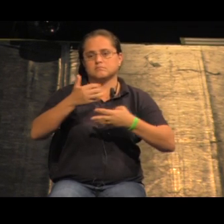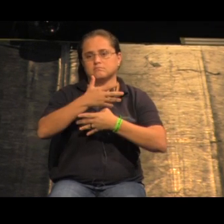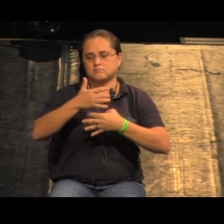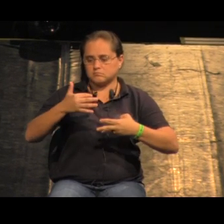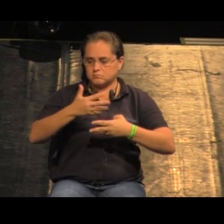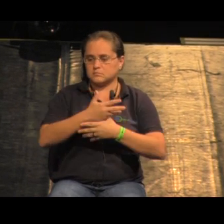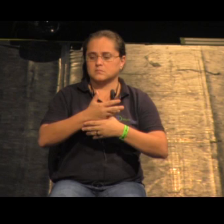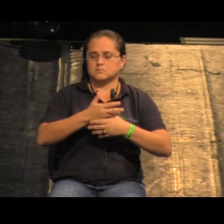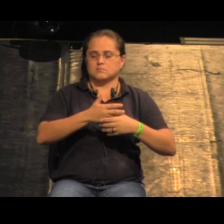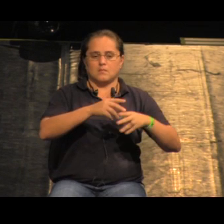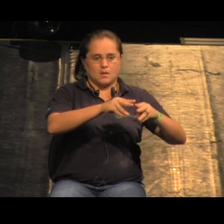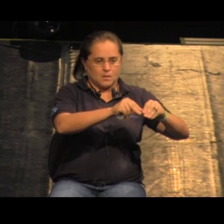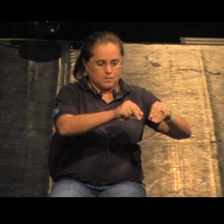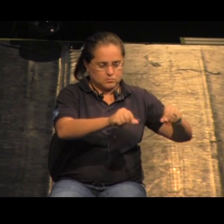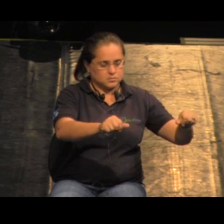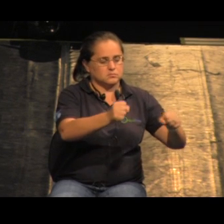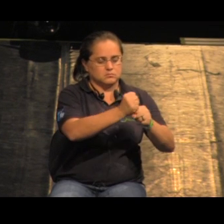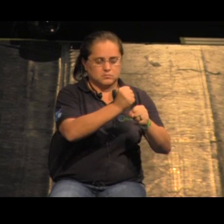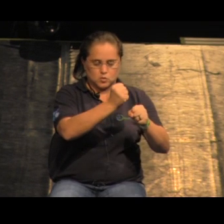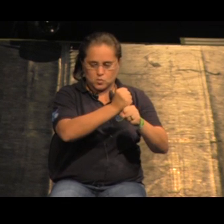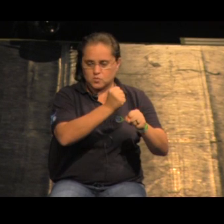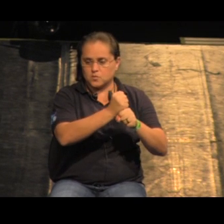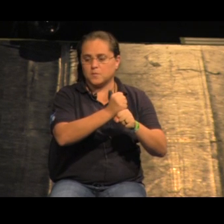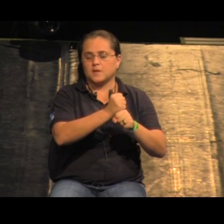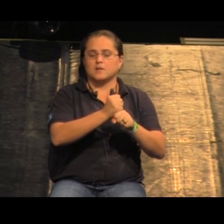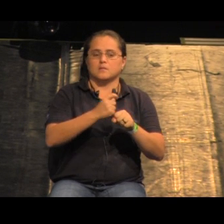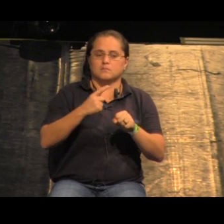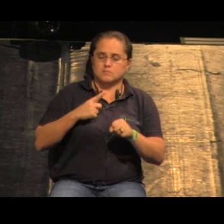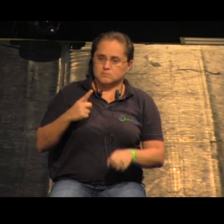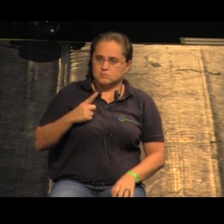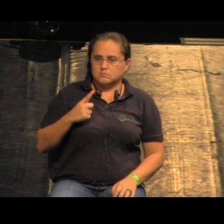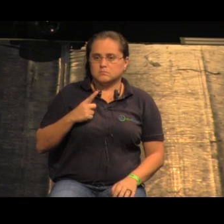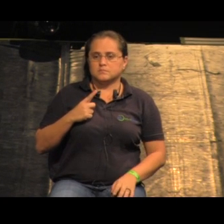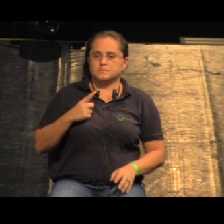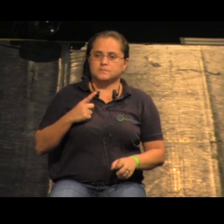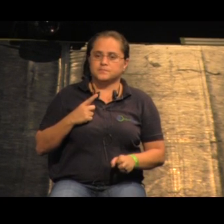é um solo construído sobre o qual a gente vai